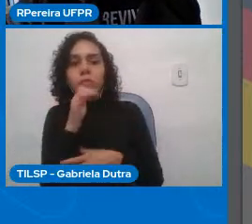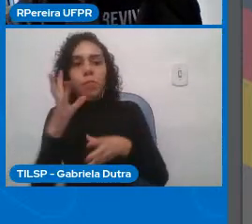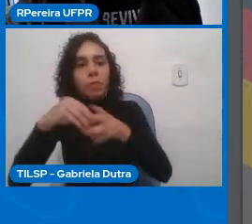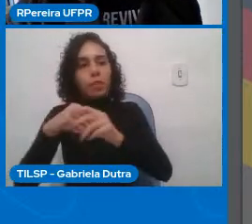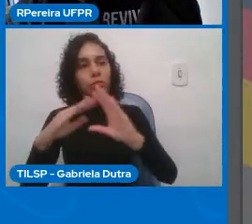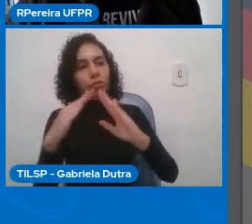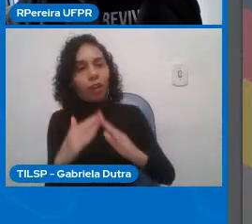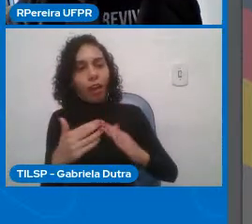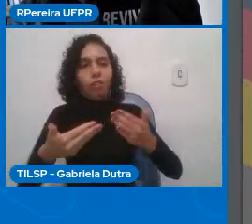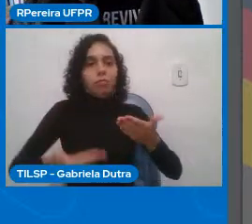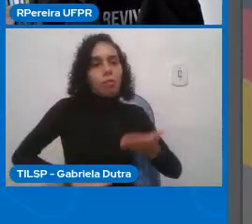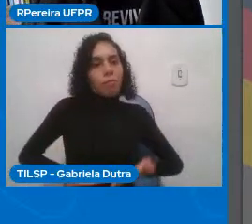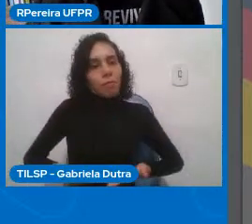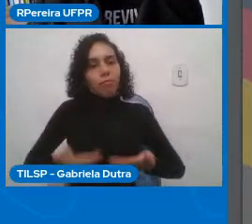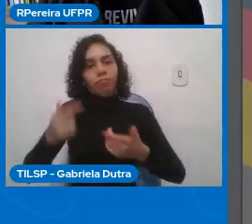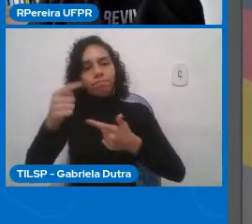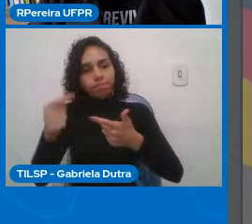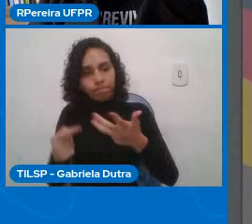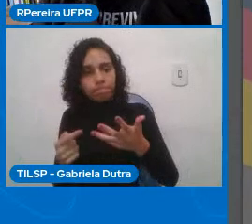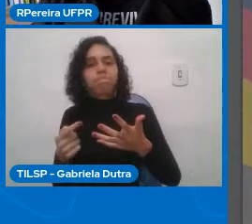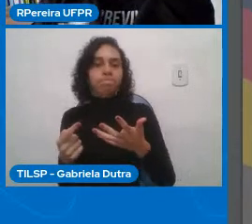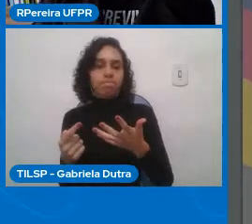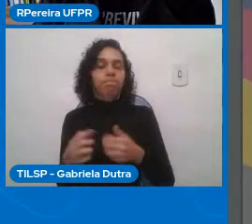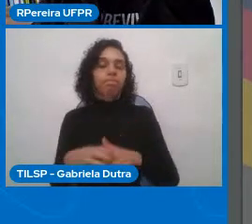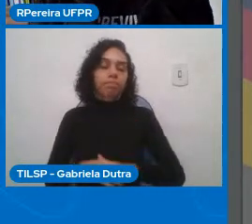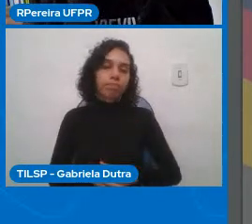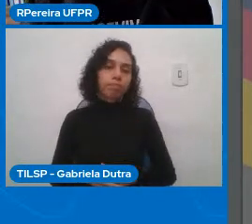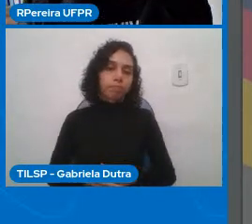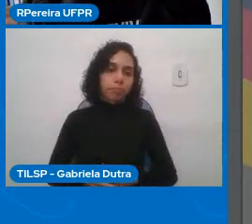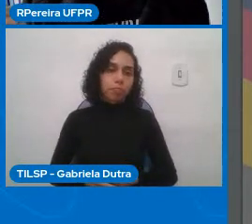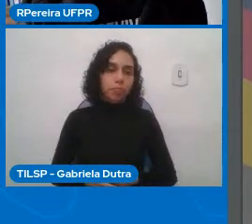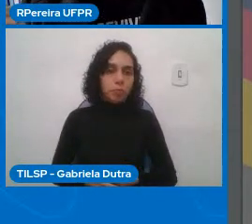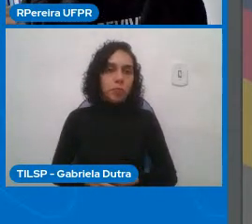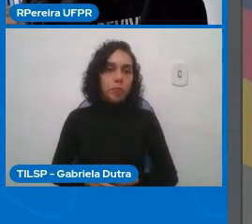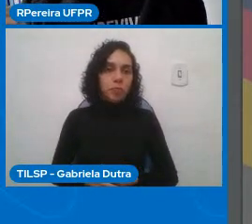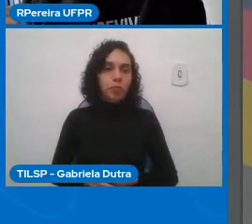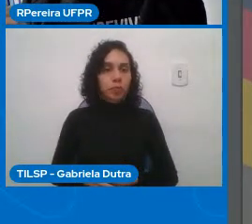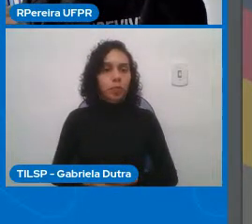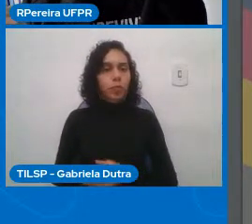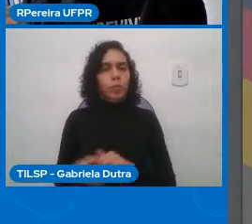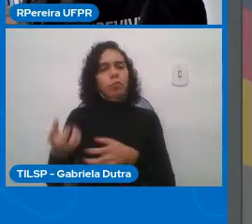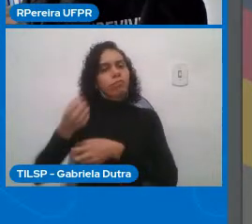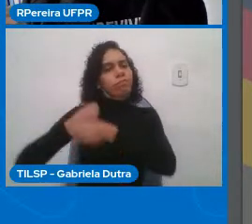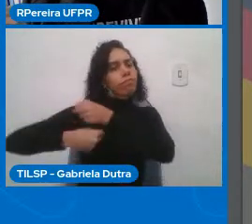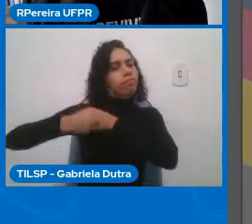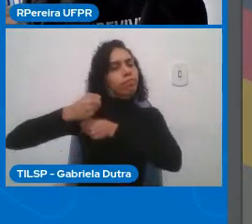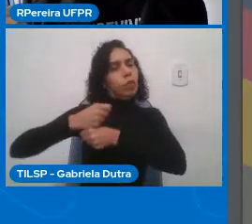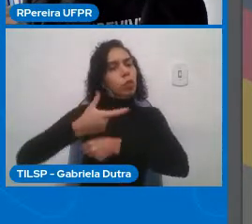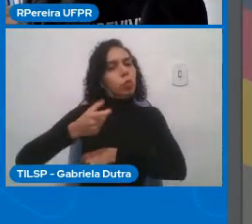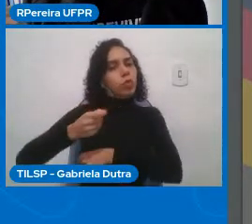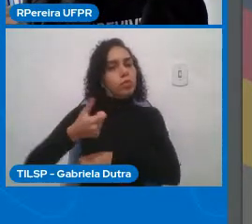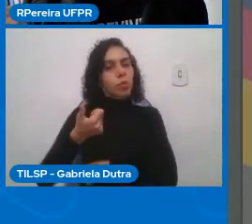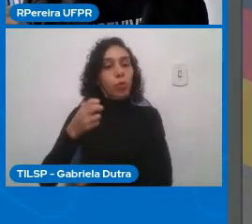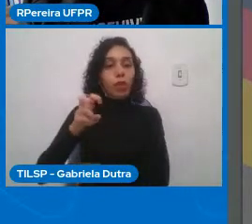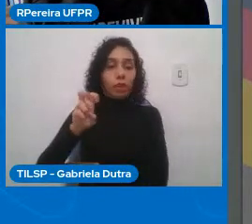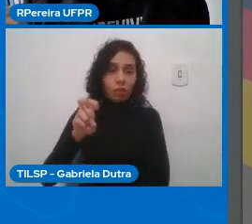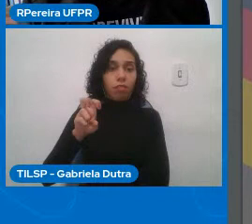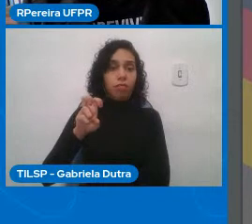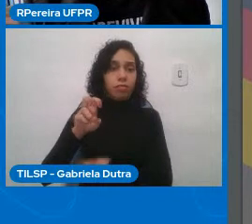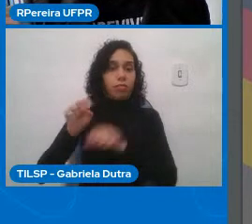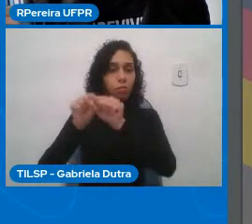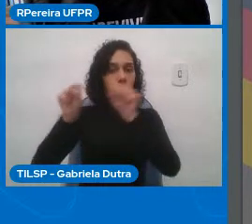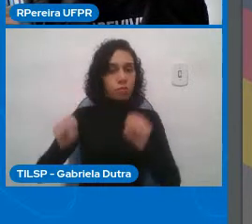outra forma de emprego. Quando ele foi lançado, em 2015, ele tinha erros absurdos,